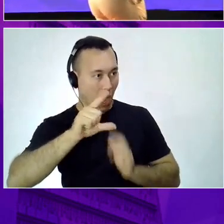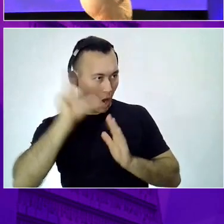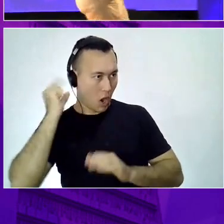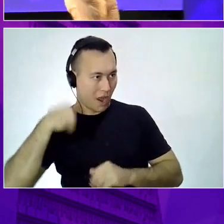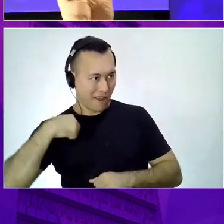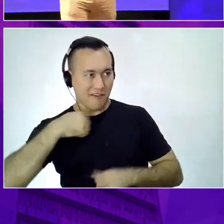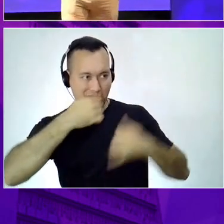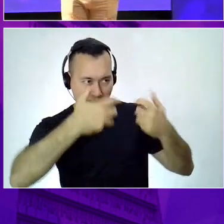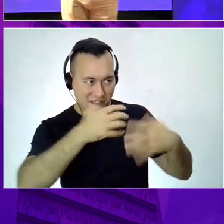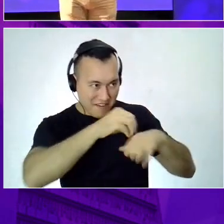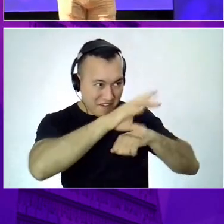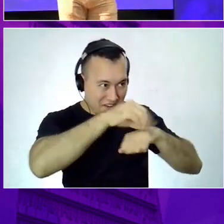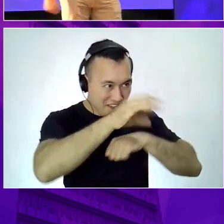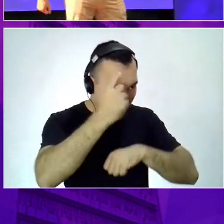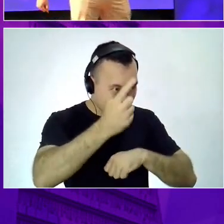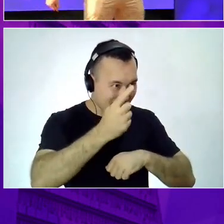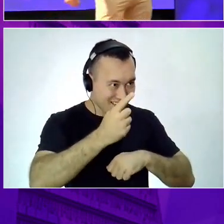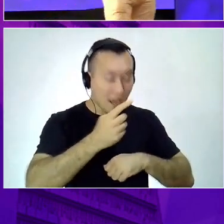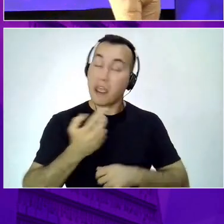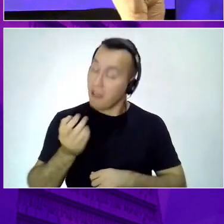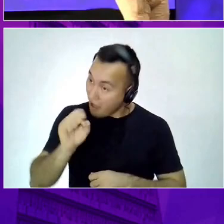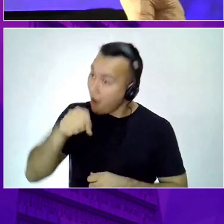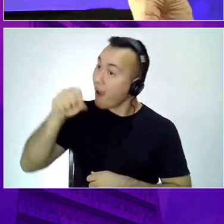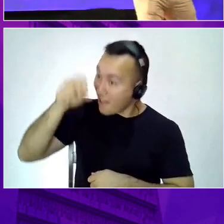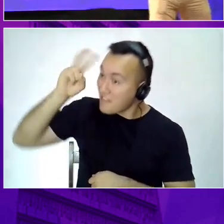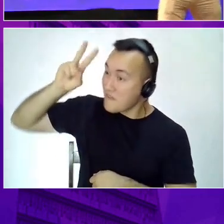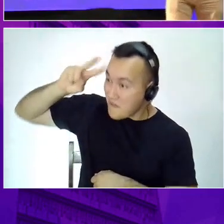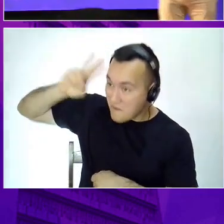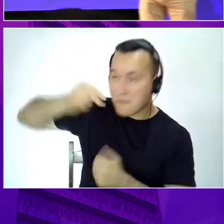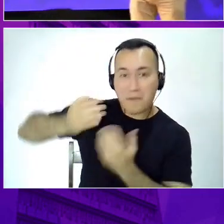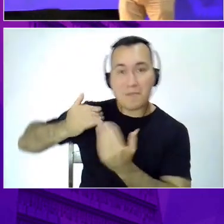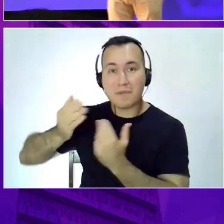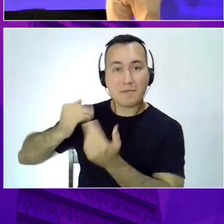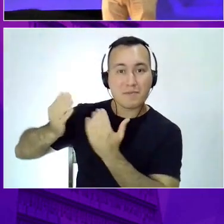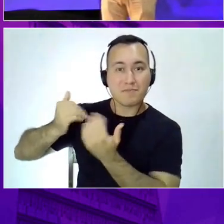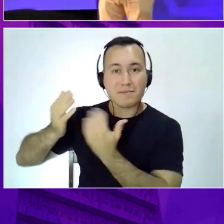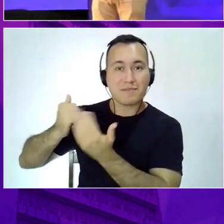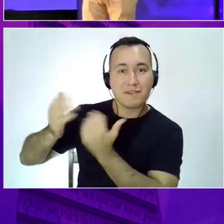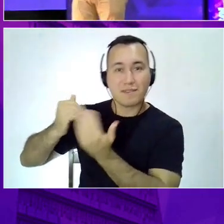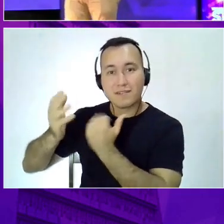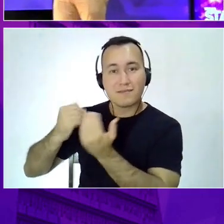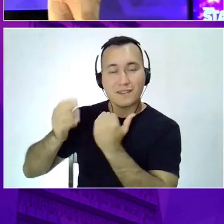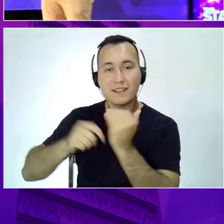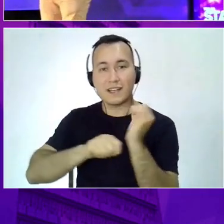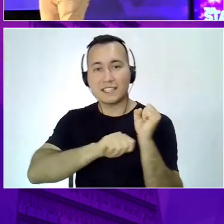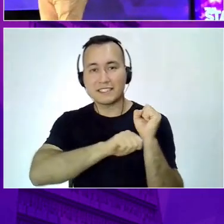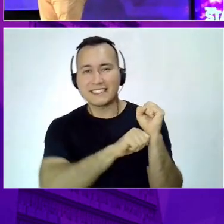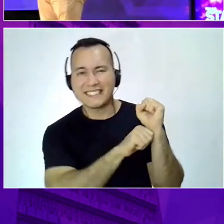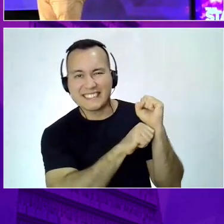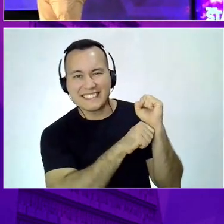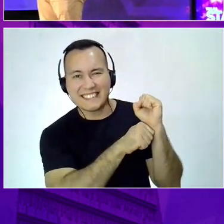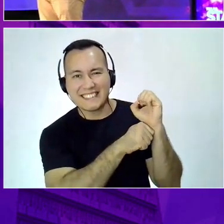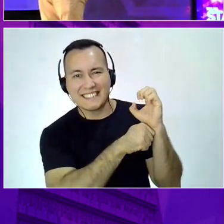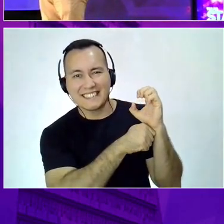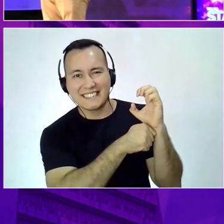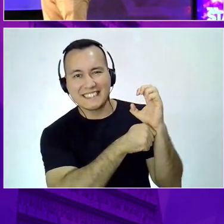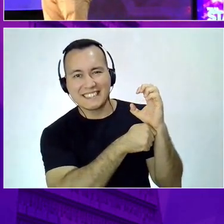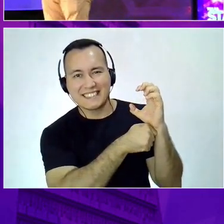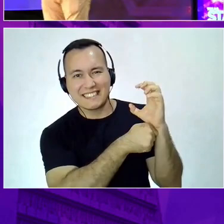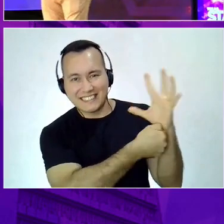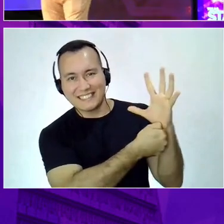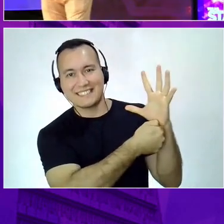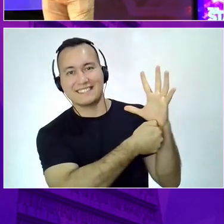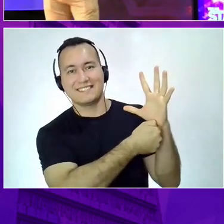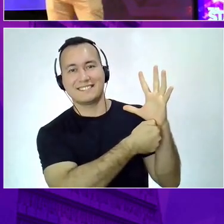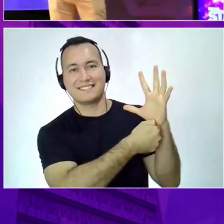legal, cara, meu, acho que eu posso te ajudar aqui. E quando a gente começa a abrir essas amarras, coisas incríveis começam a acontecer nas nossas